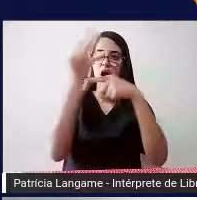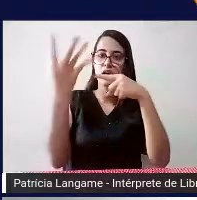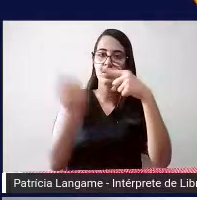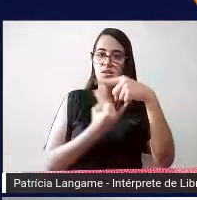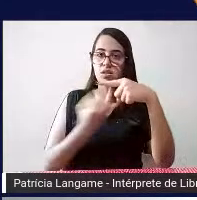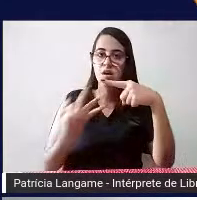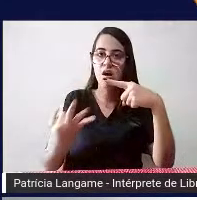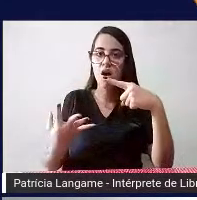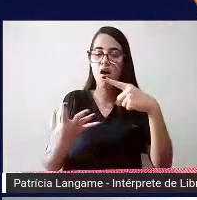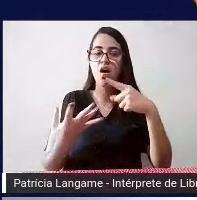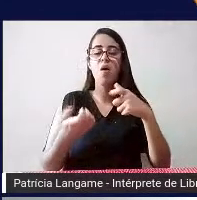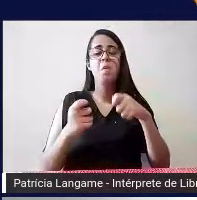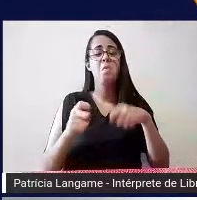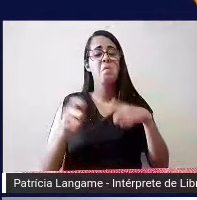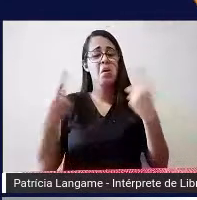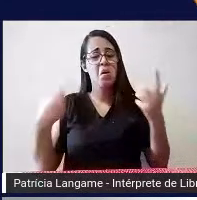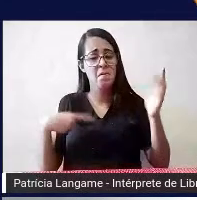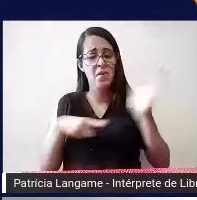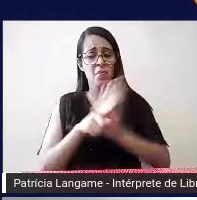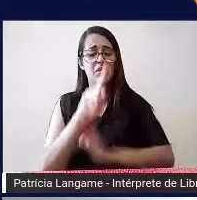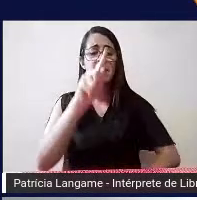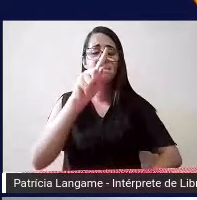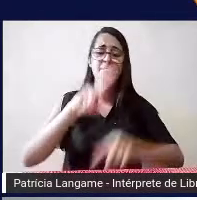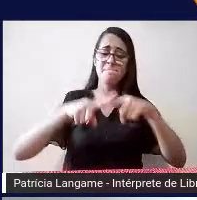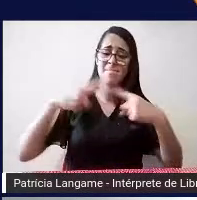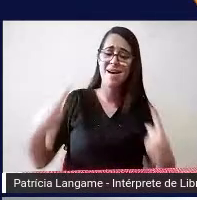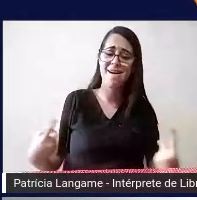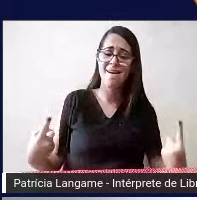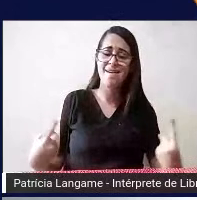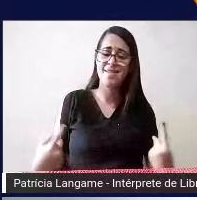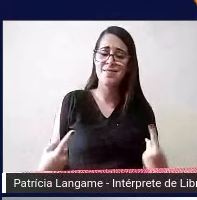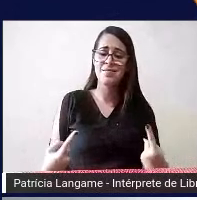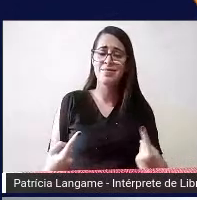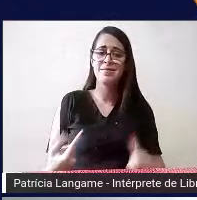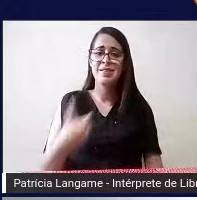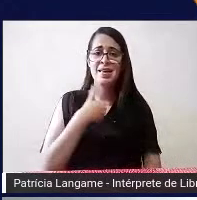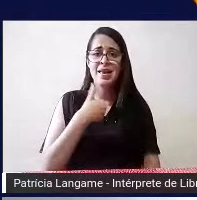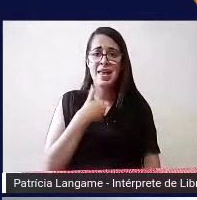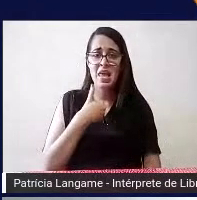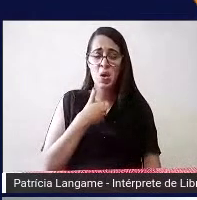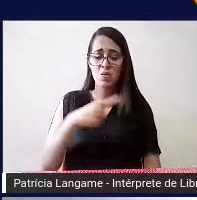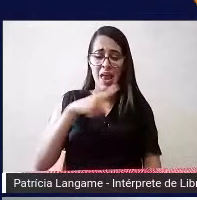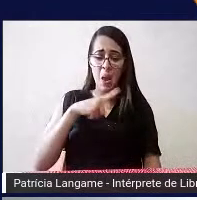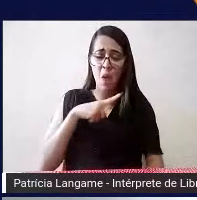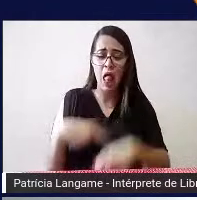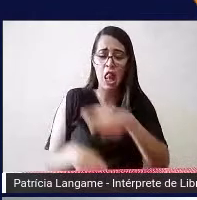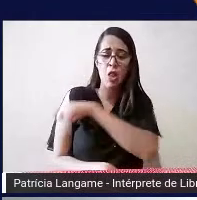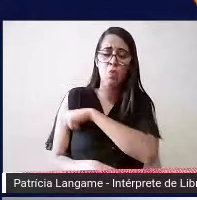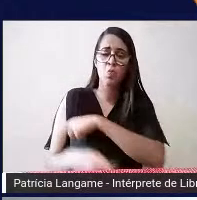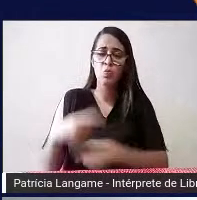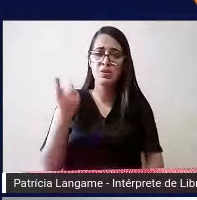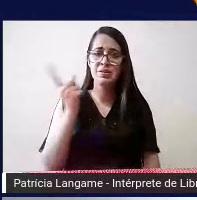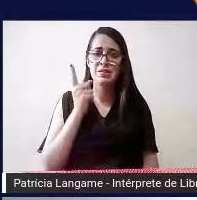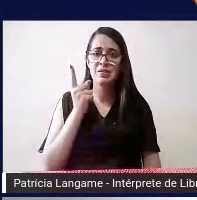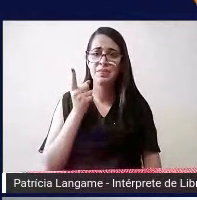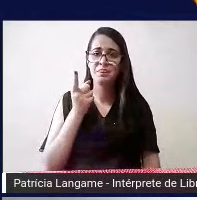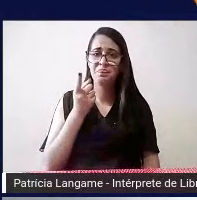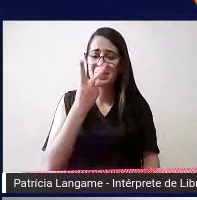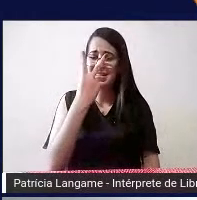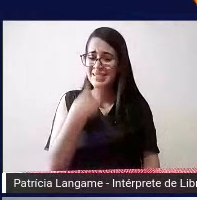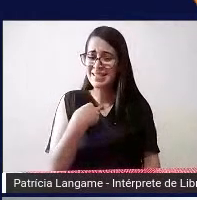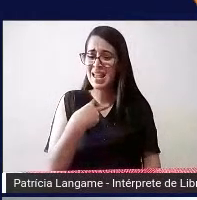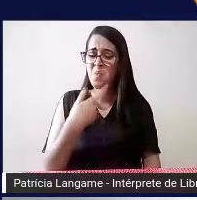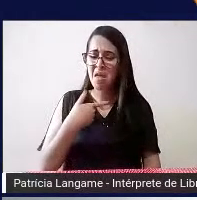perguntar mas eu professor tendo um aluno cego sou eu que tenho que fazer escrever essas